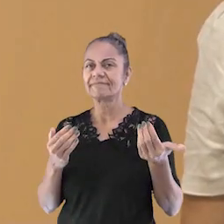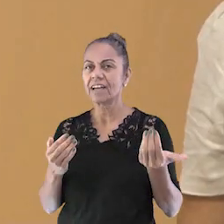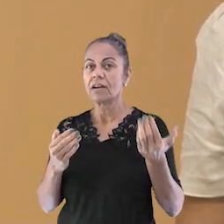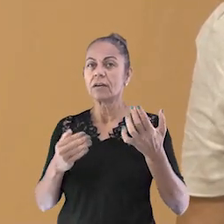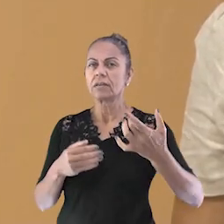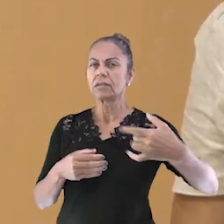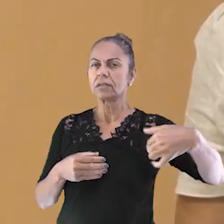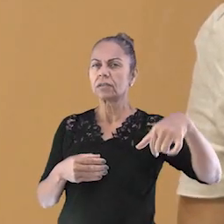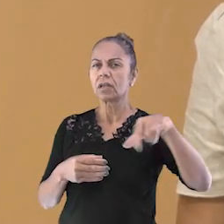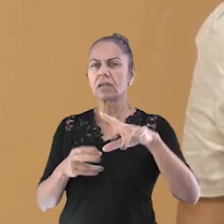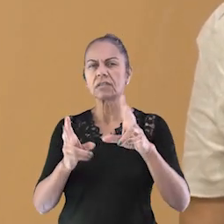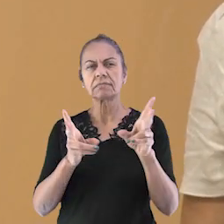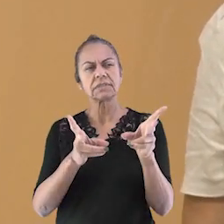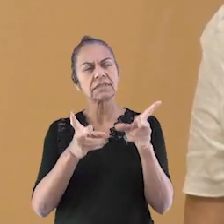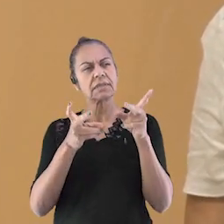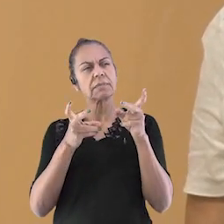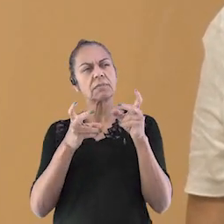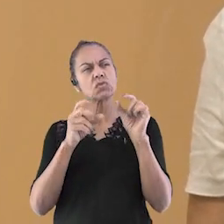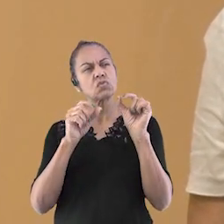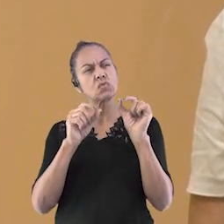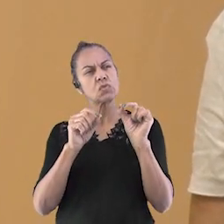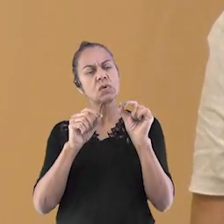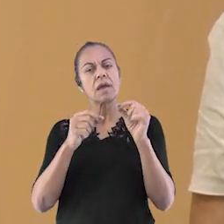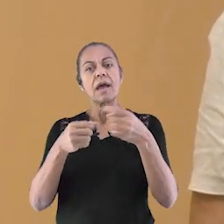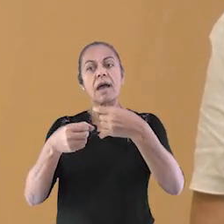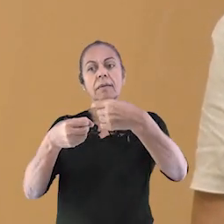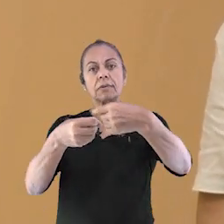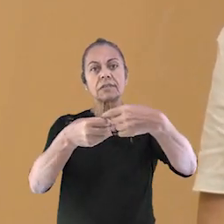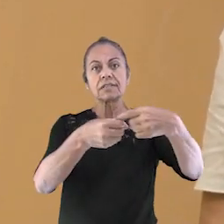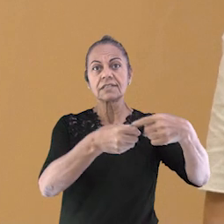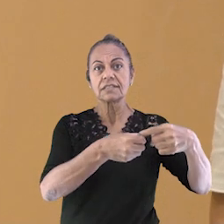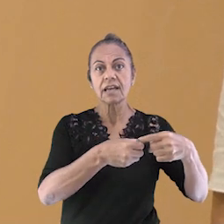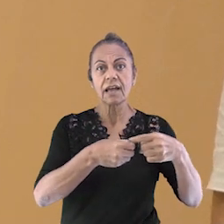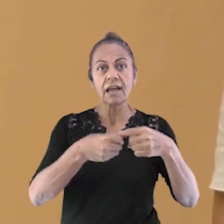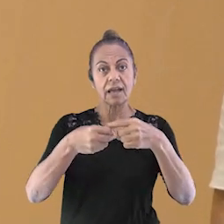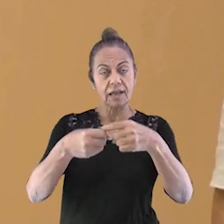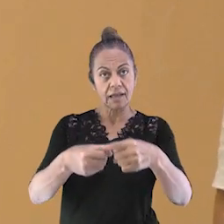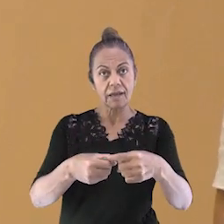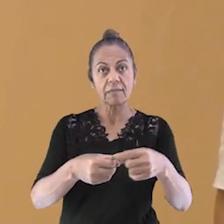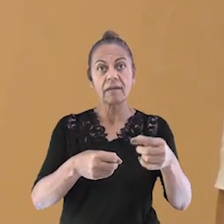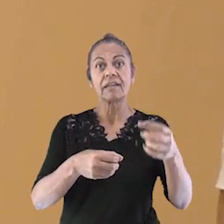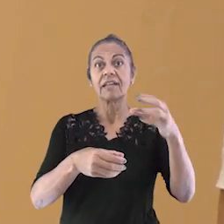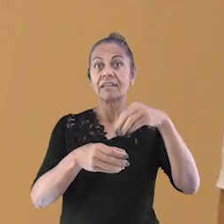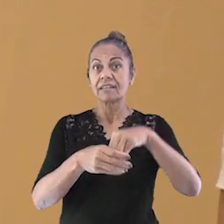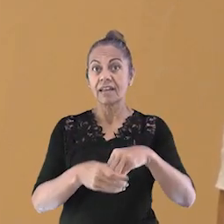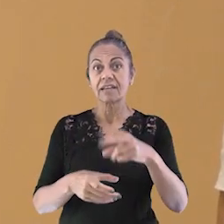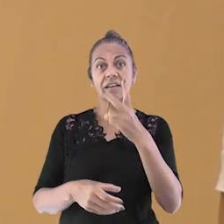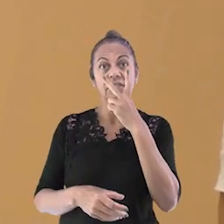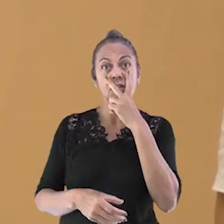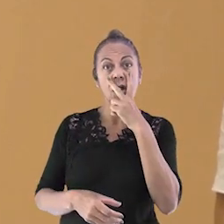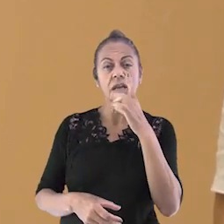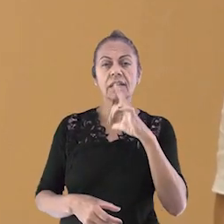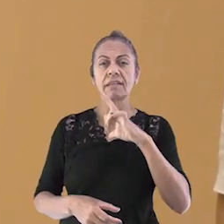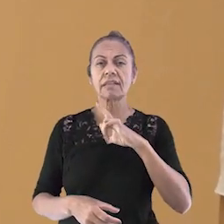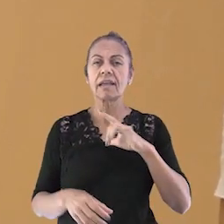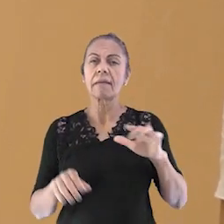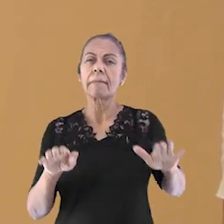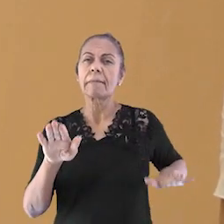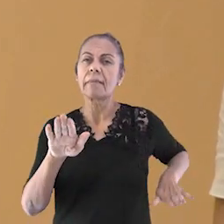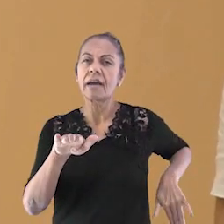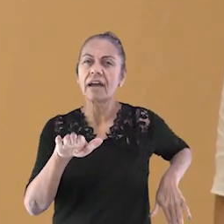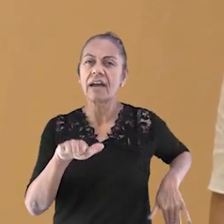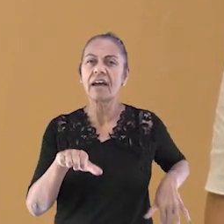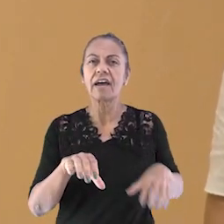Então, nós podemos observar que nos municípios que compõem a região metropolitana da Grande Vitória há